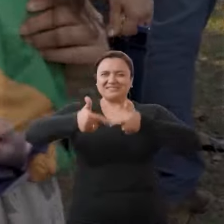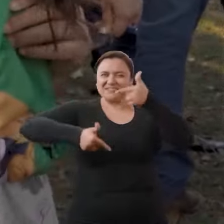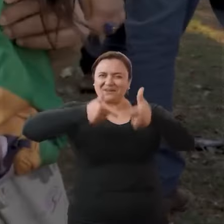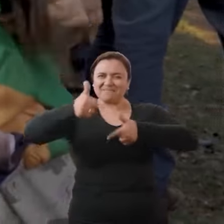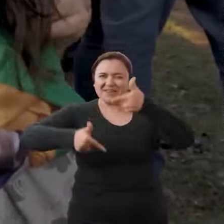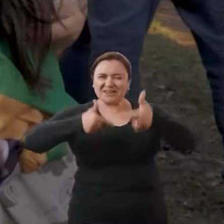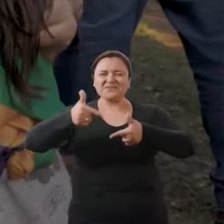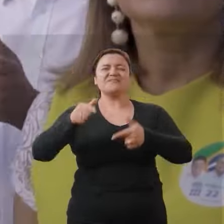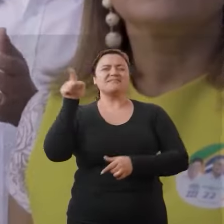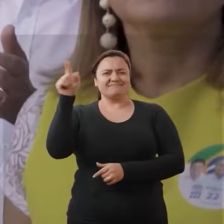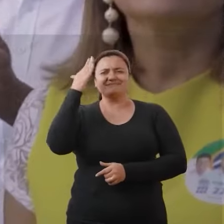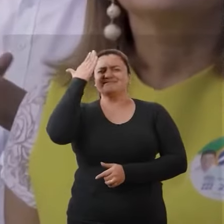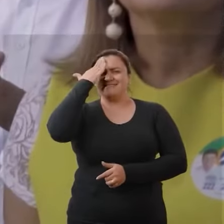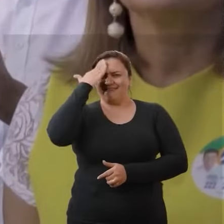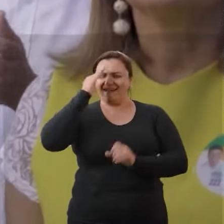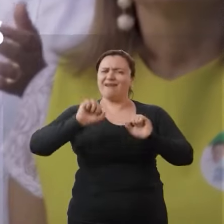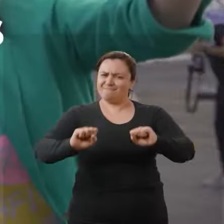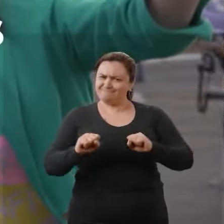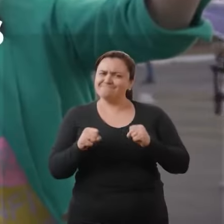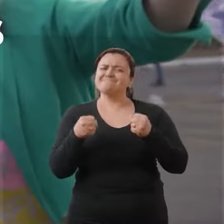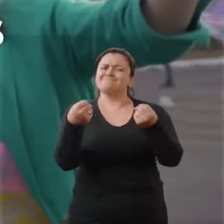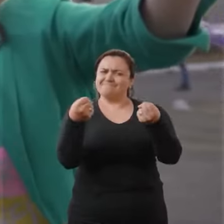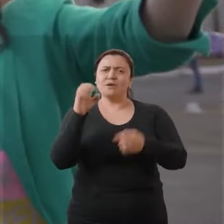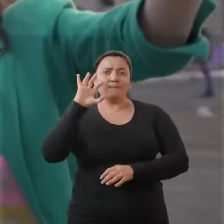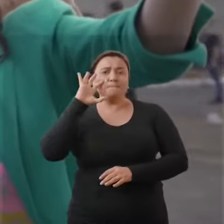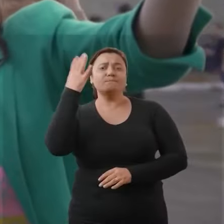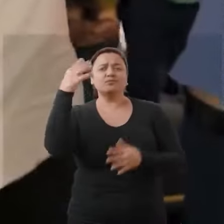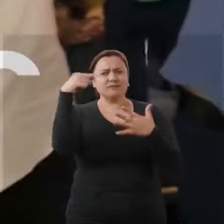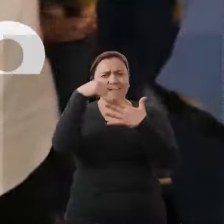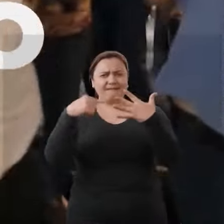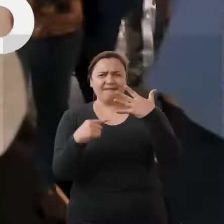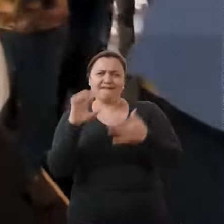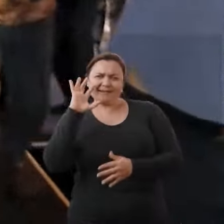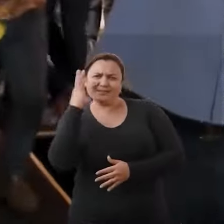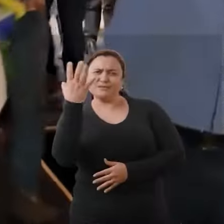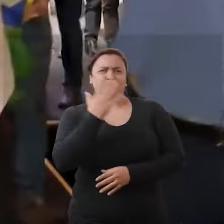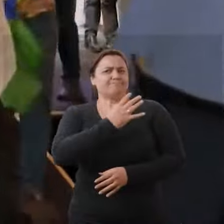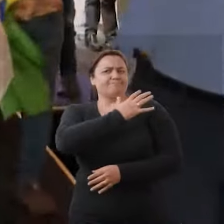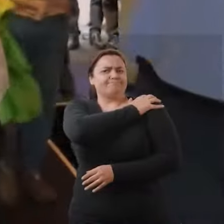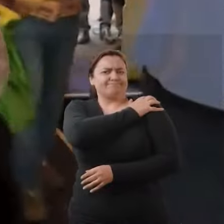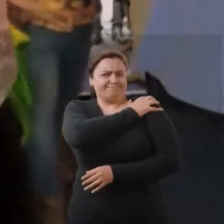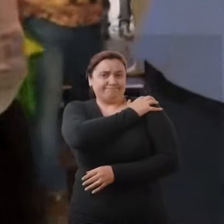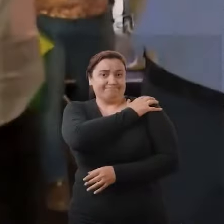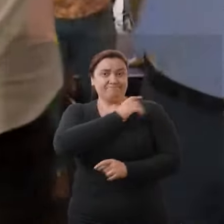entende os assuntos, se empenha, busca soluções. Então tem tudo para dar certo.